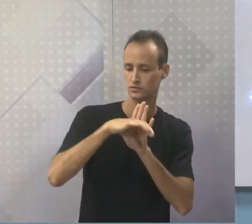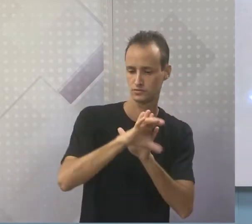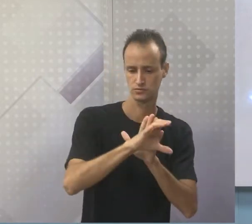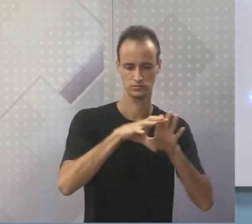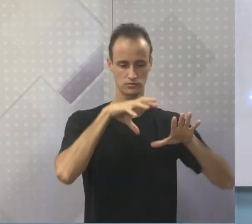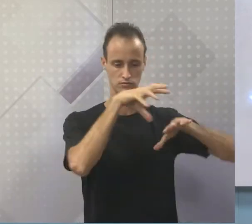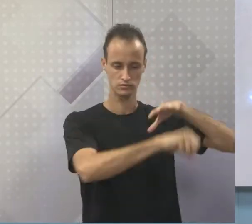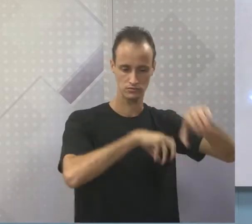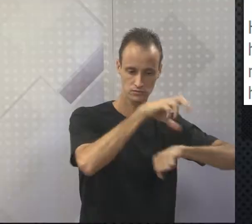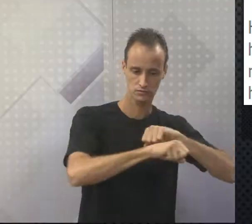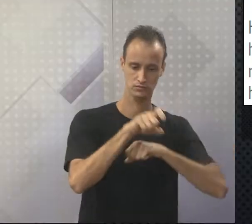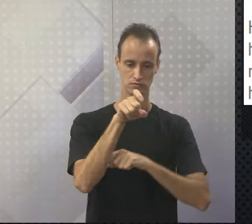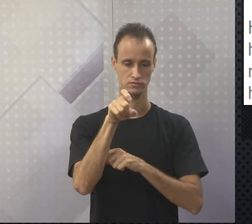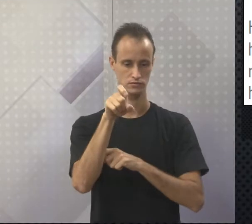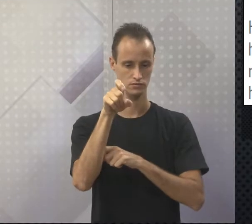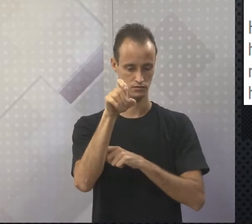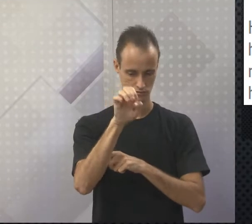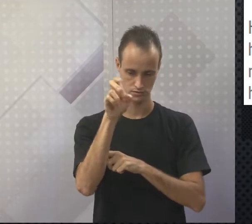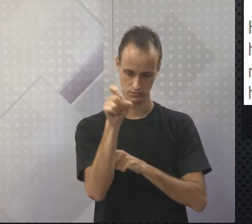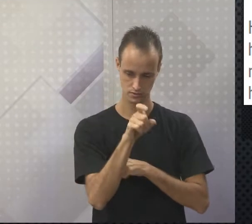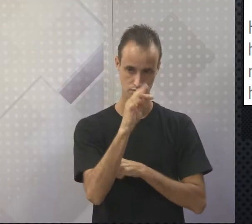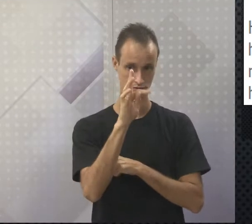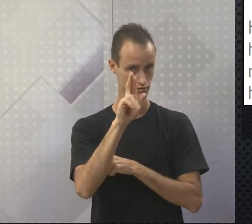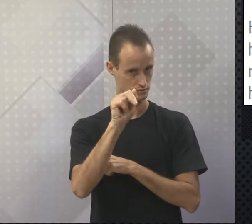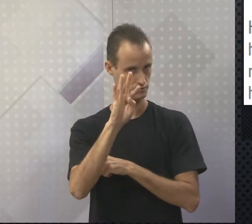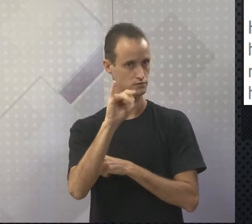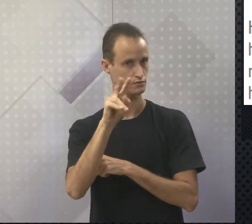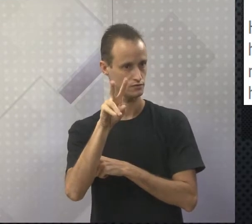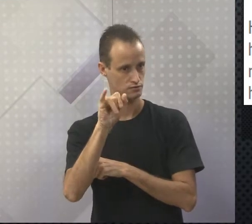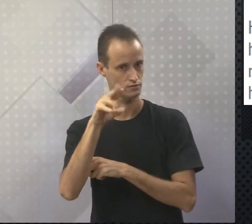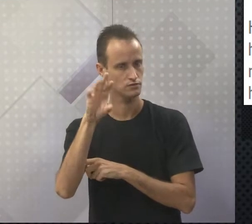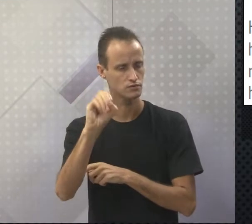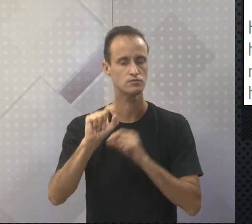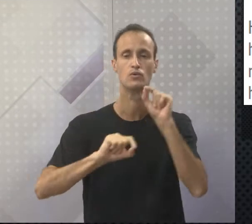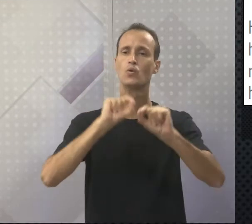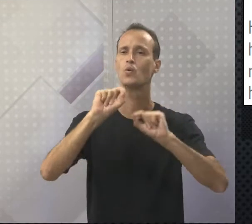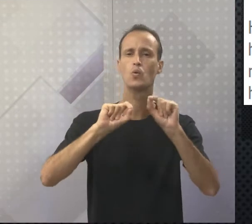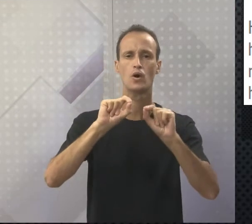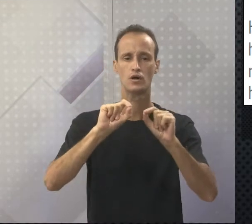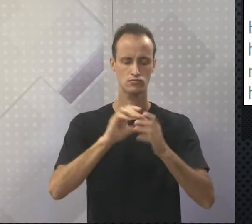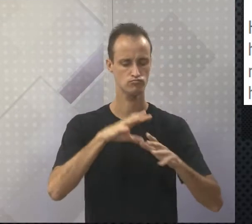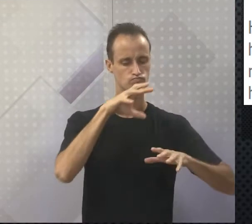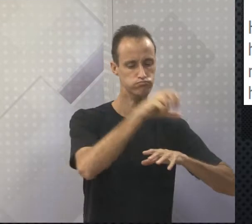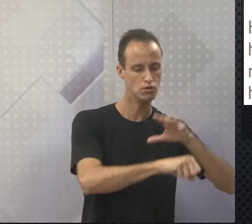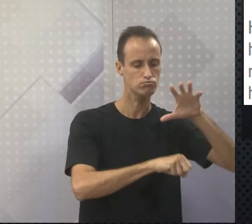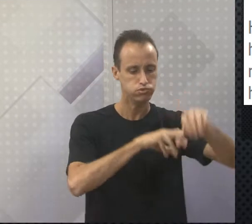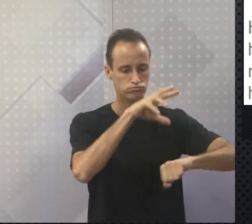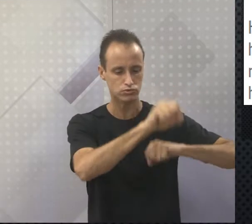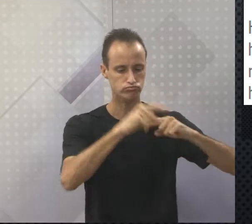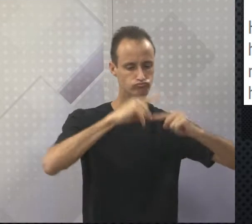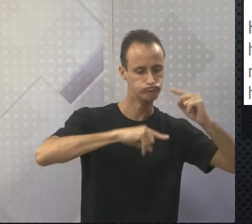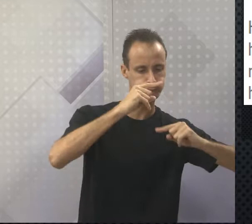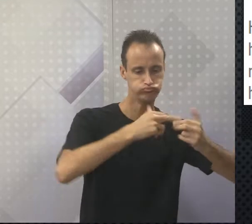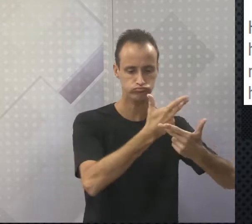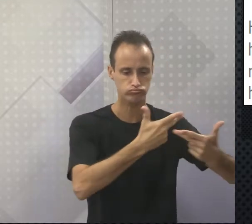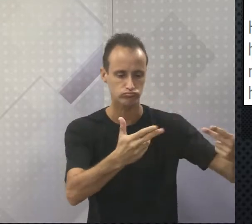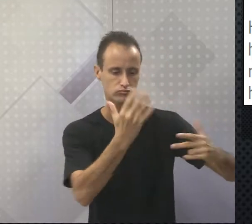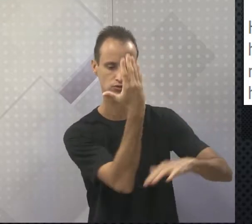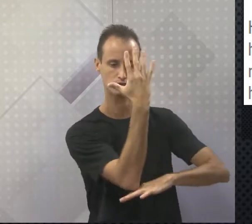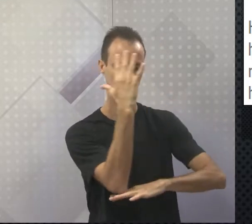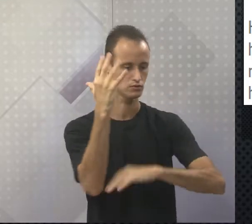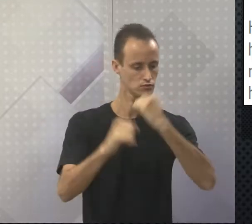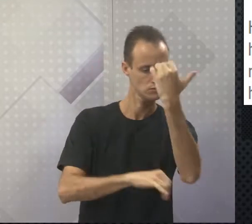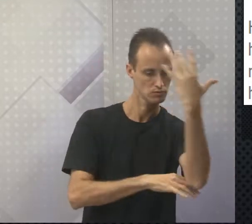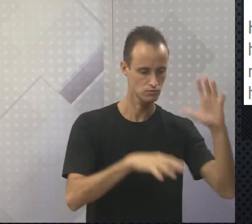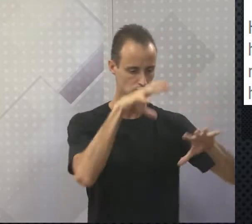extrativismo. Acompanhe comigo. Dá-se o nome de extrativismo, a atividade de extração de elementos da natureza pelas